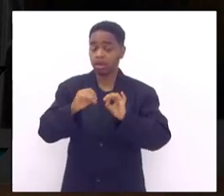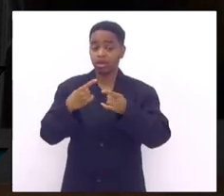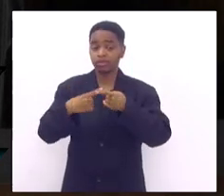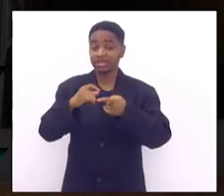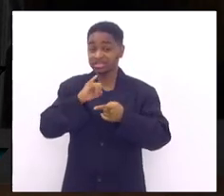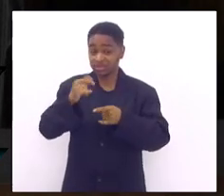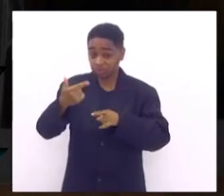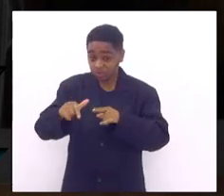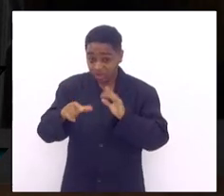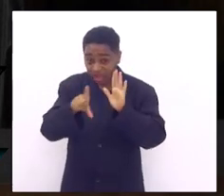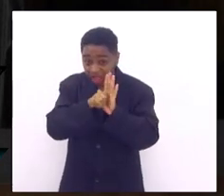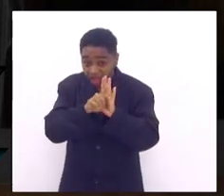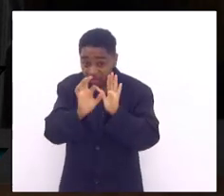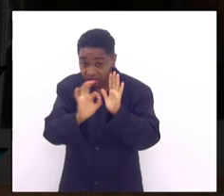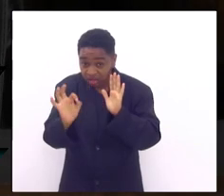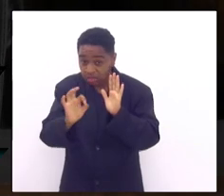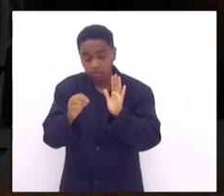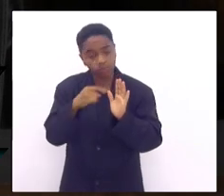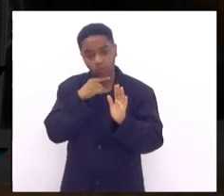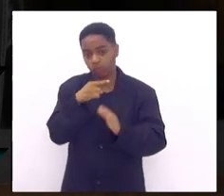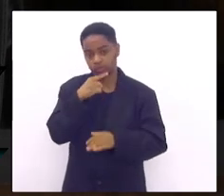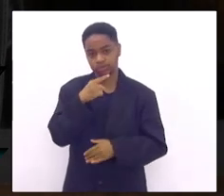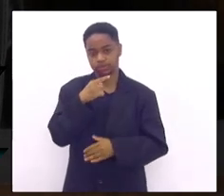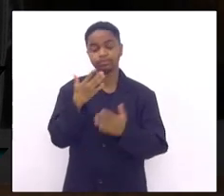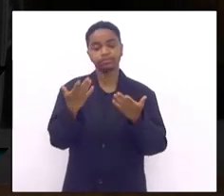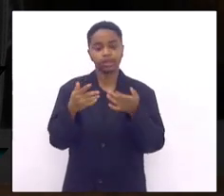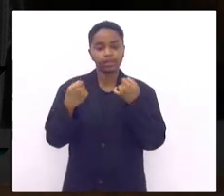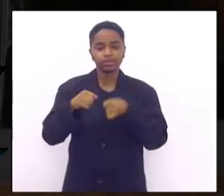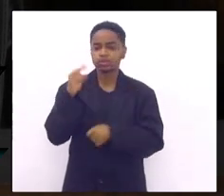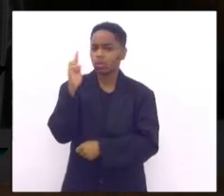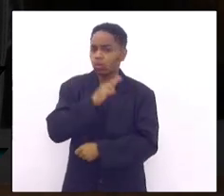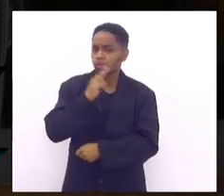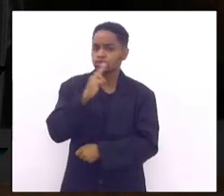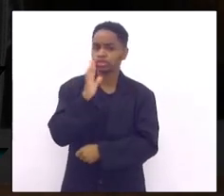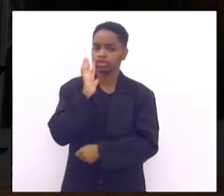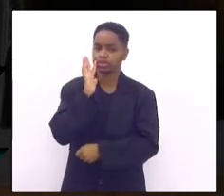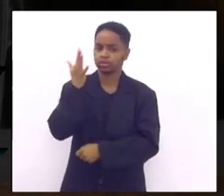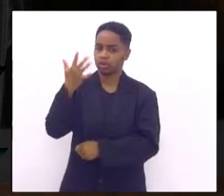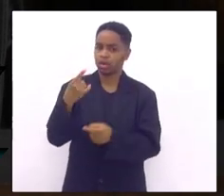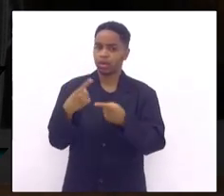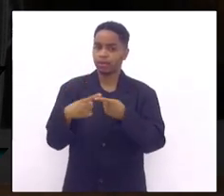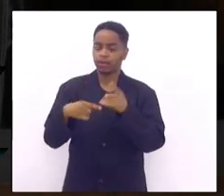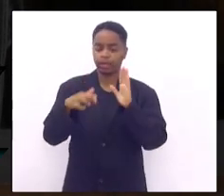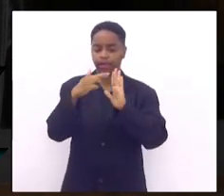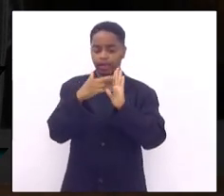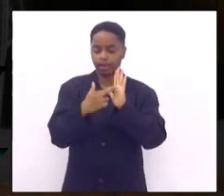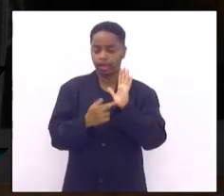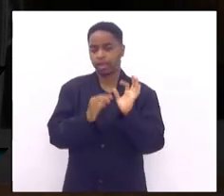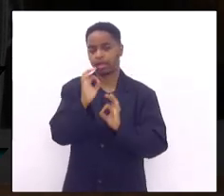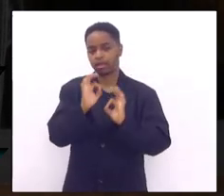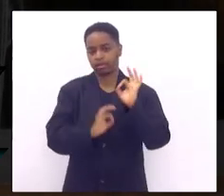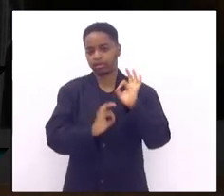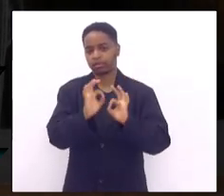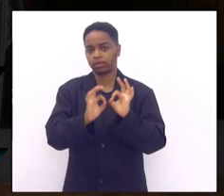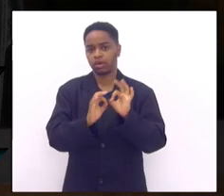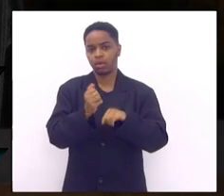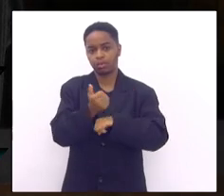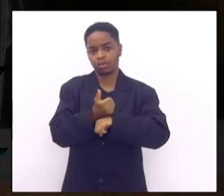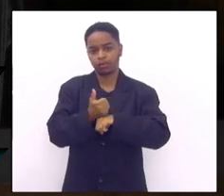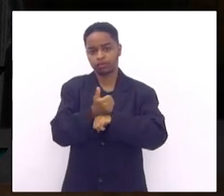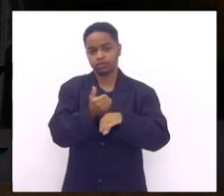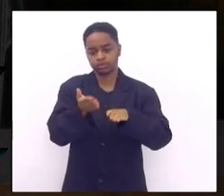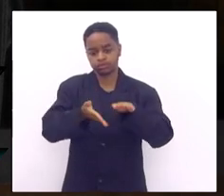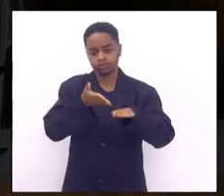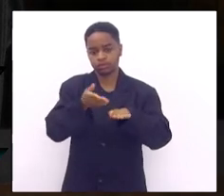então deputado nós temos urgência disso a regulamentação da profissão da